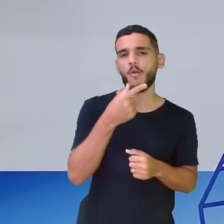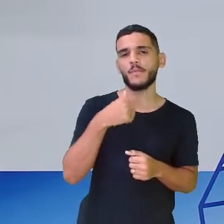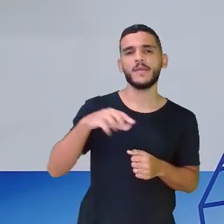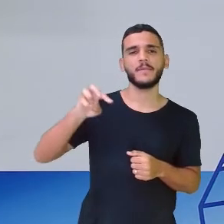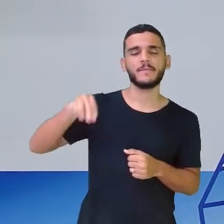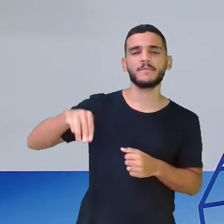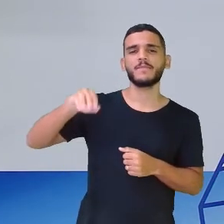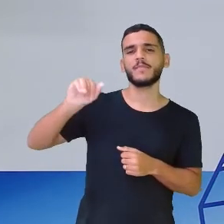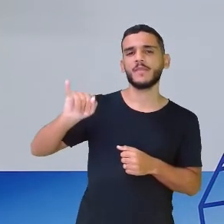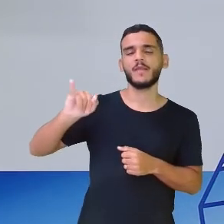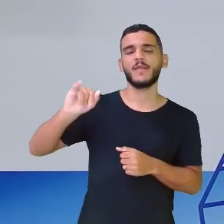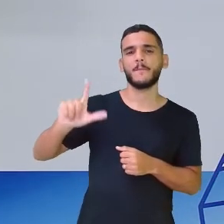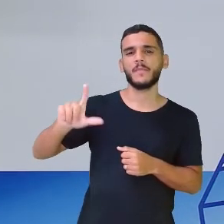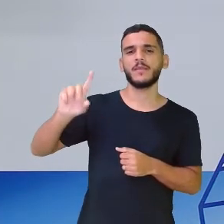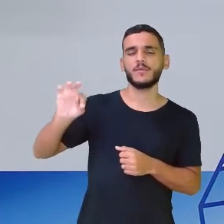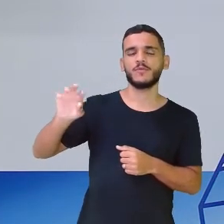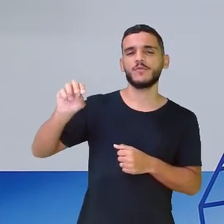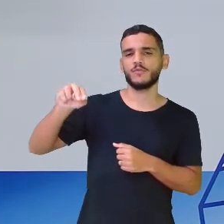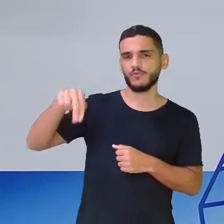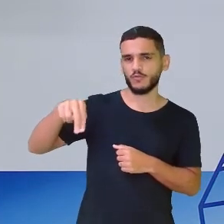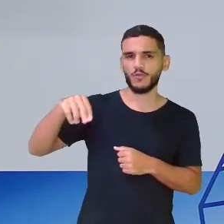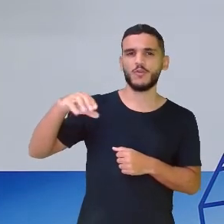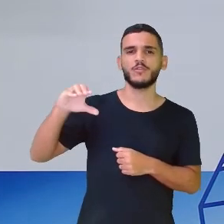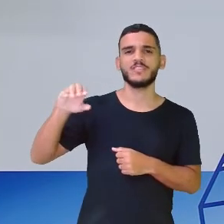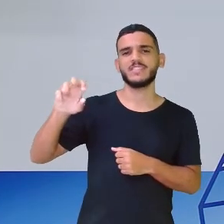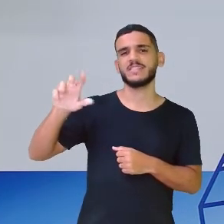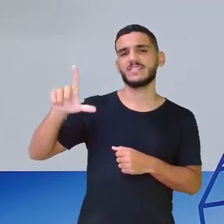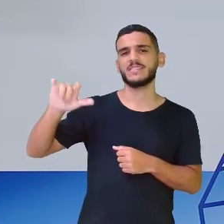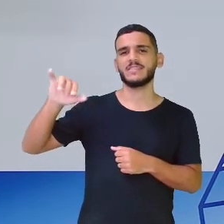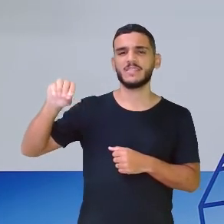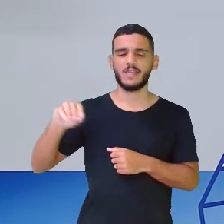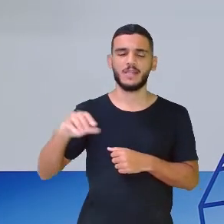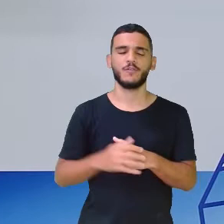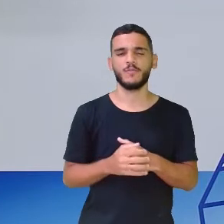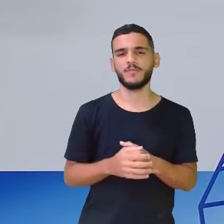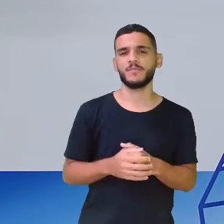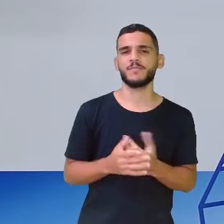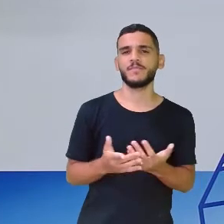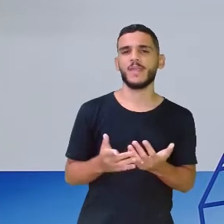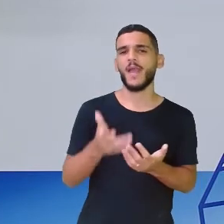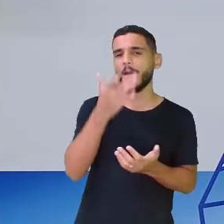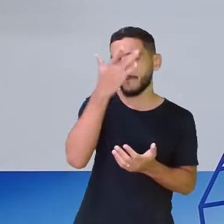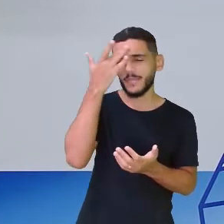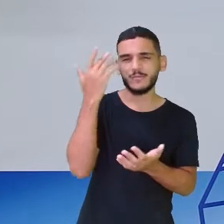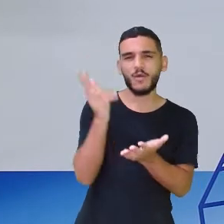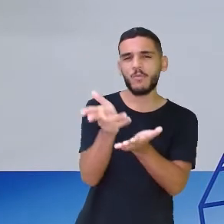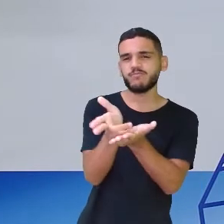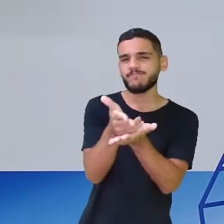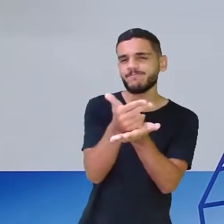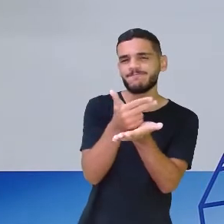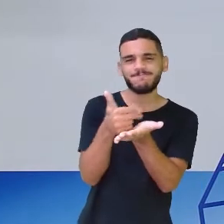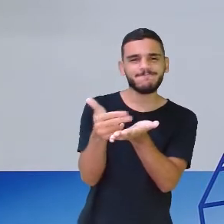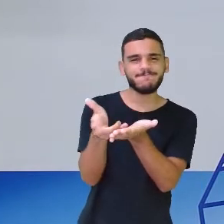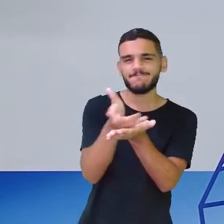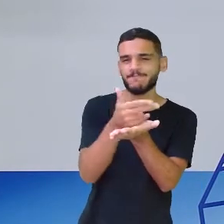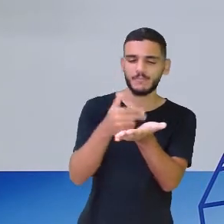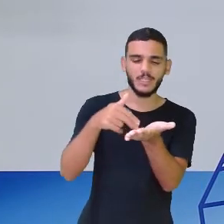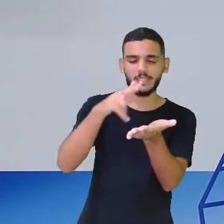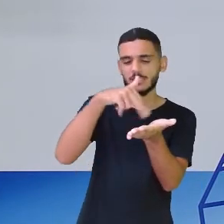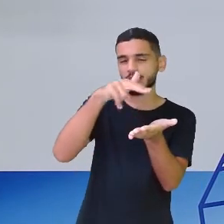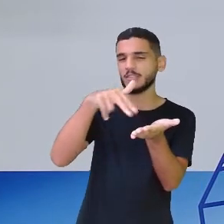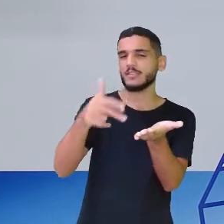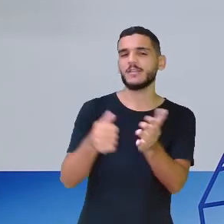É Milton Célio de Oliveira Filho. Quem foi que ilustrou? Quem fez as ilustrações, os